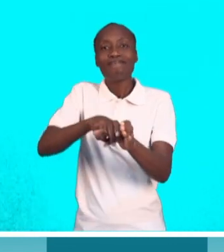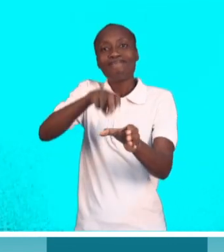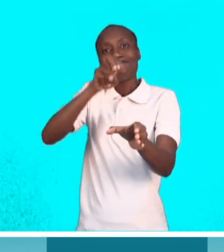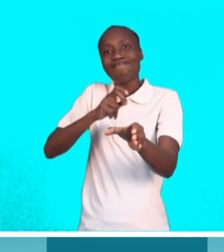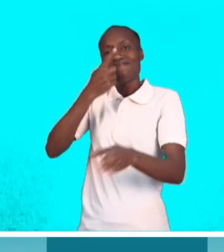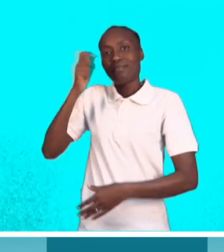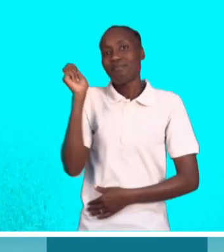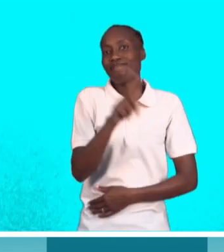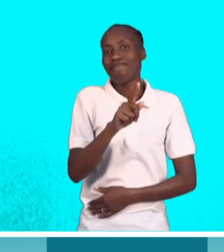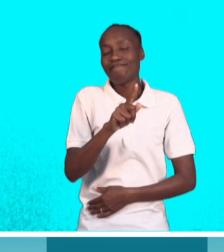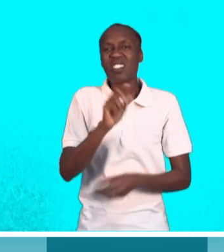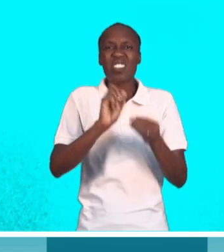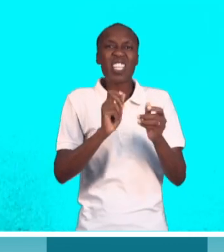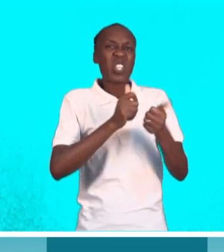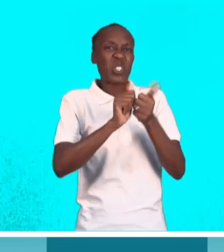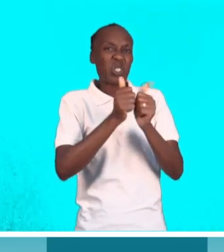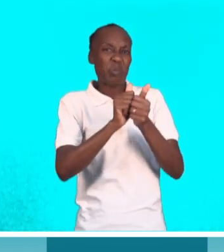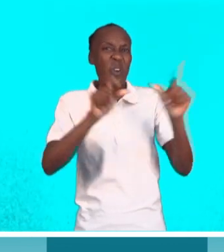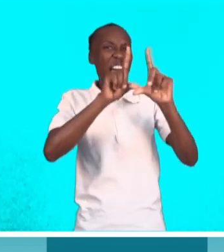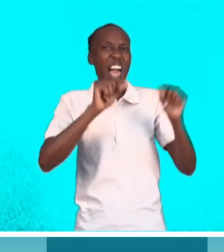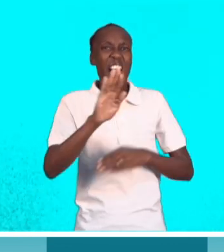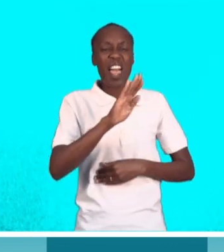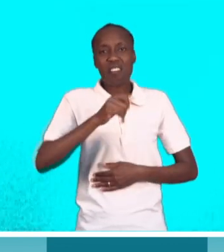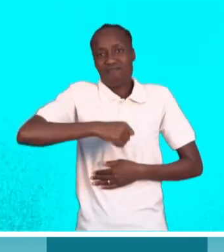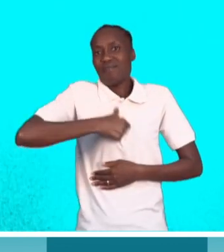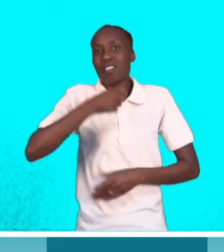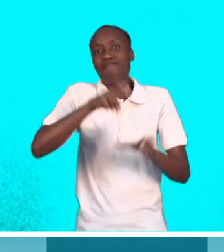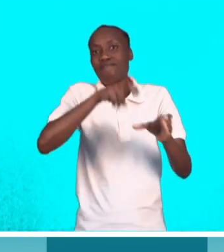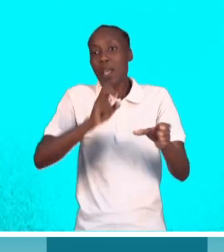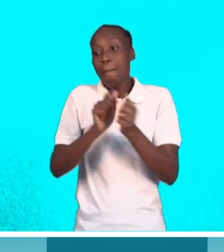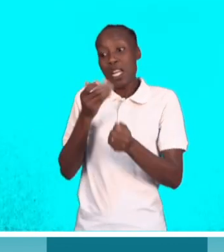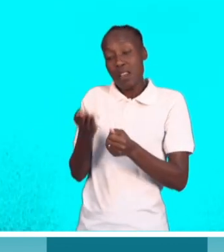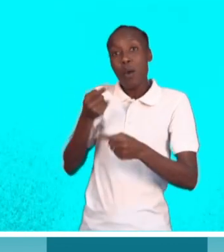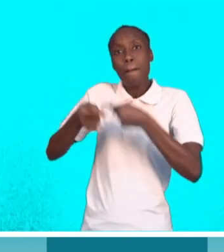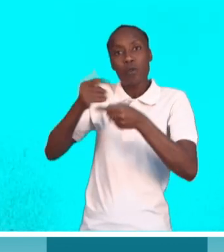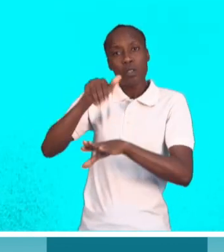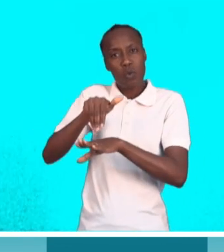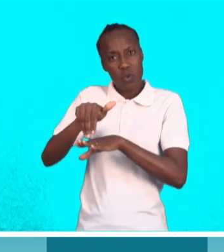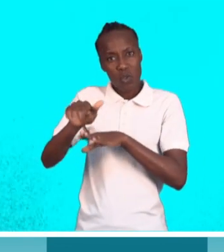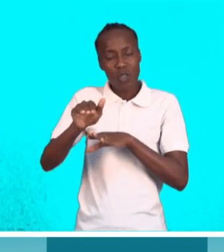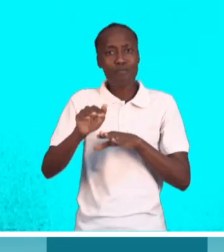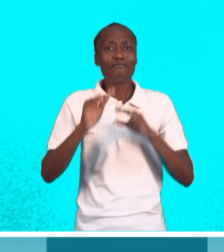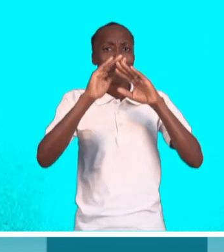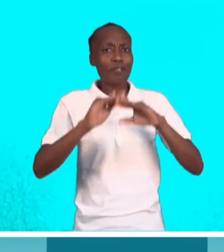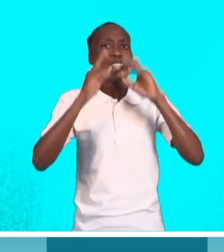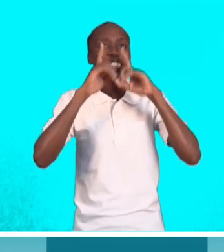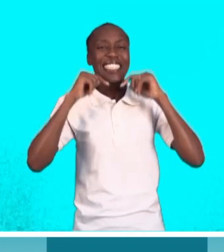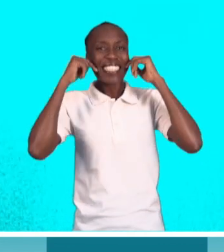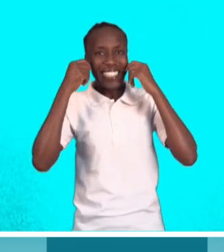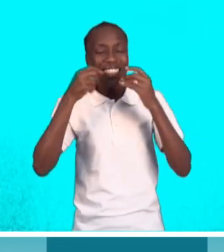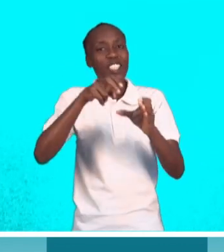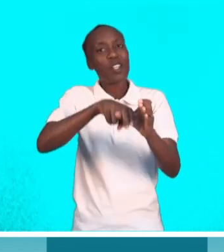saíram, deixaram de ser jornalistas desportivos, mas o processo não morreu. Por isso estou feliz,